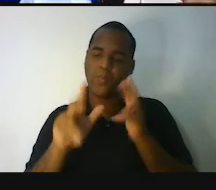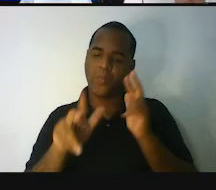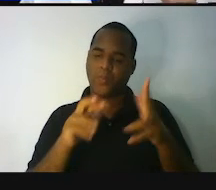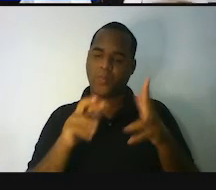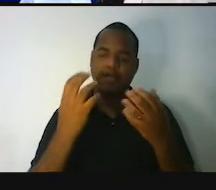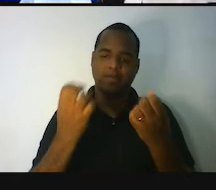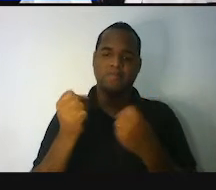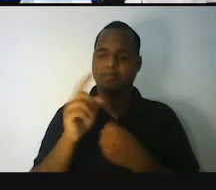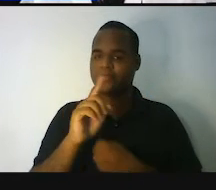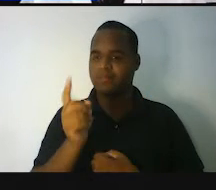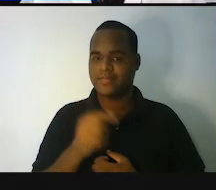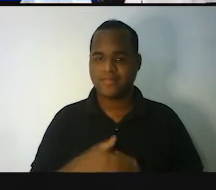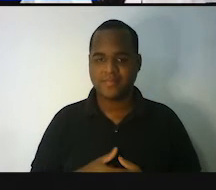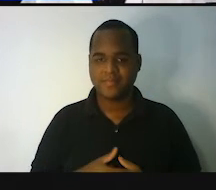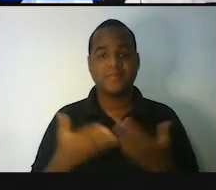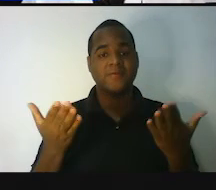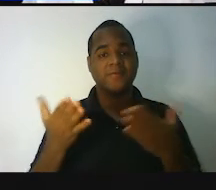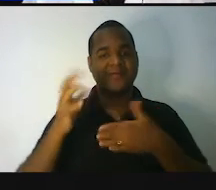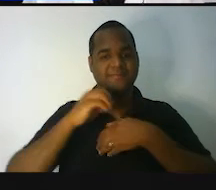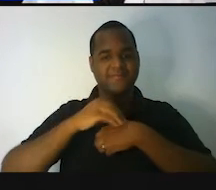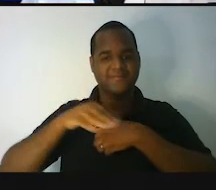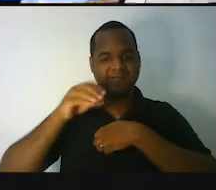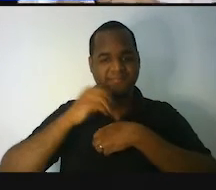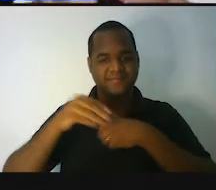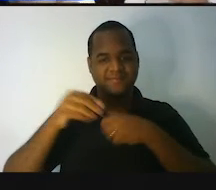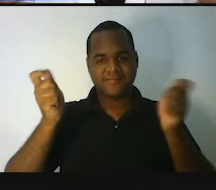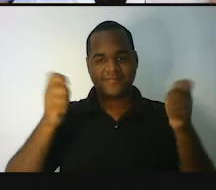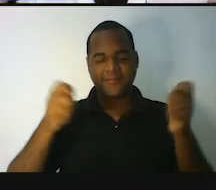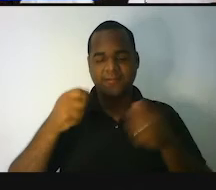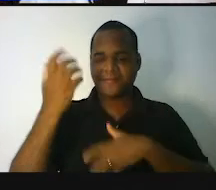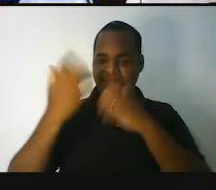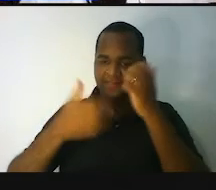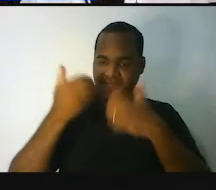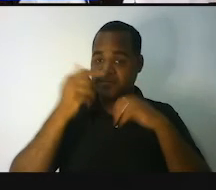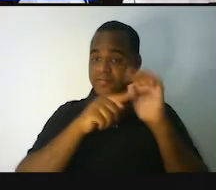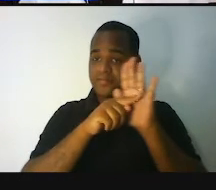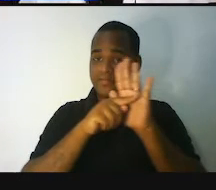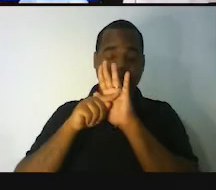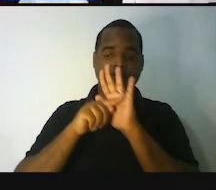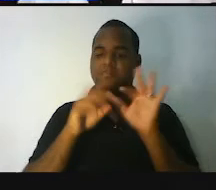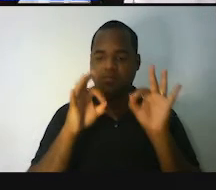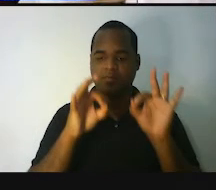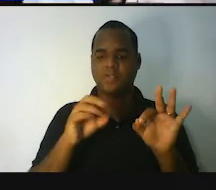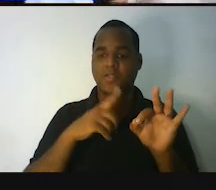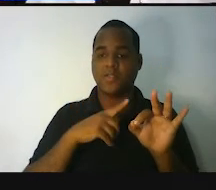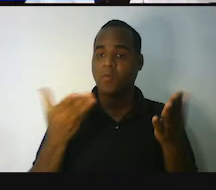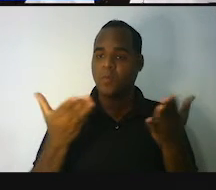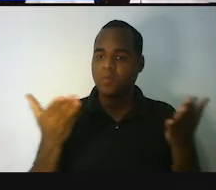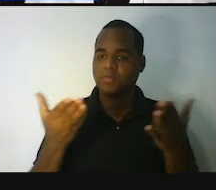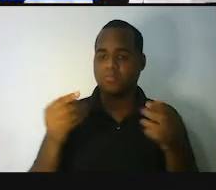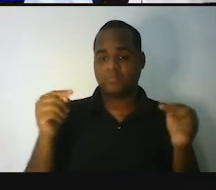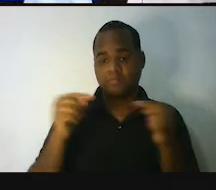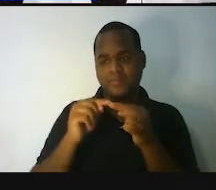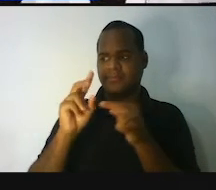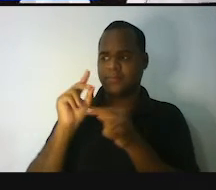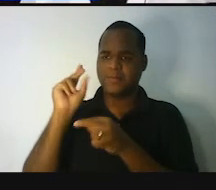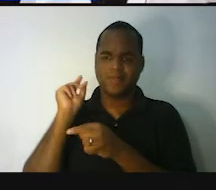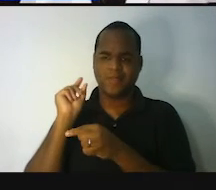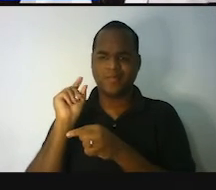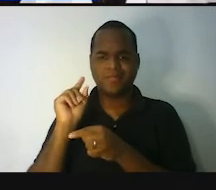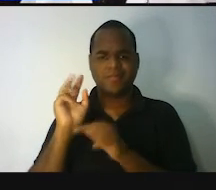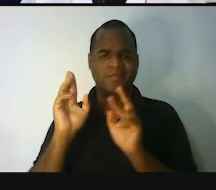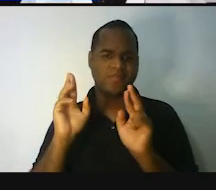Bom, e aí eu já trago para você o seguinte, ó. Porque, como é hoje, não é como foi há tempos atrás.